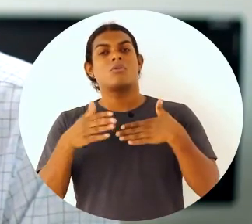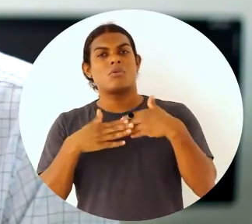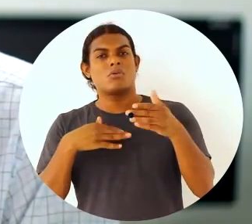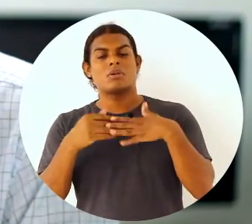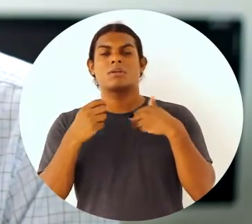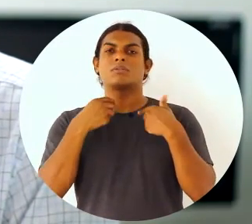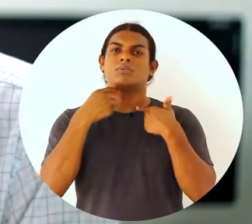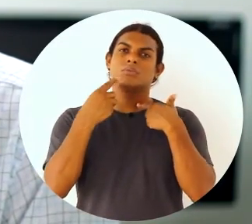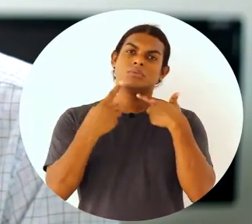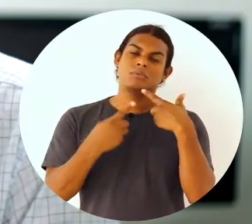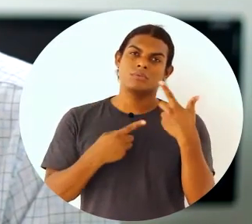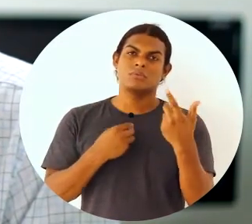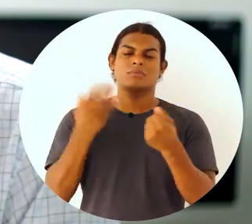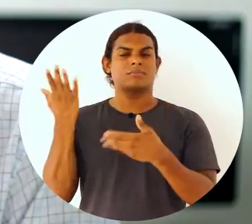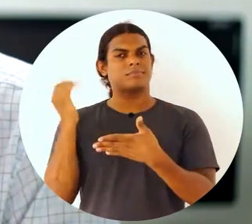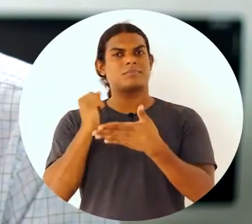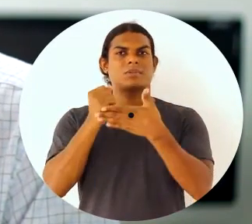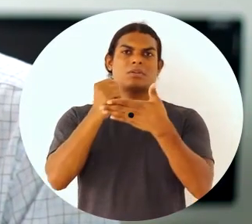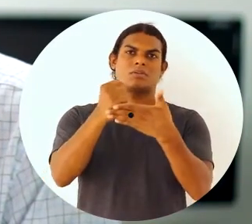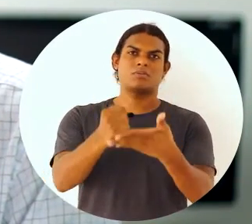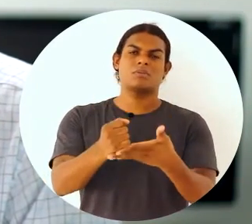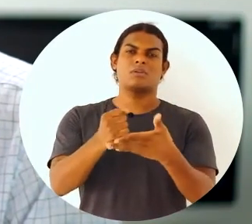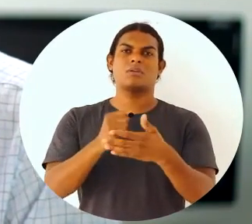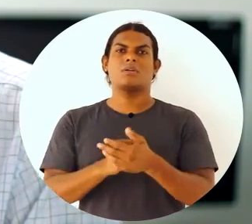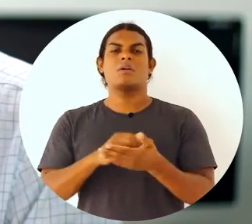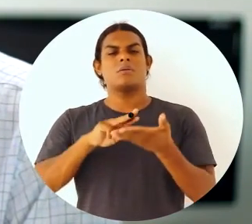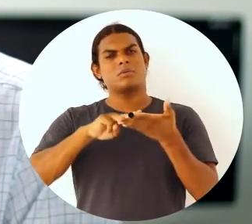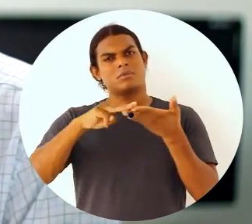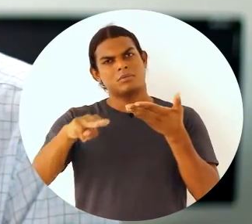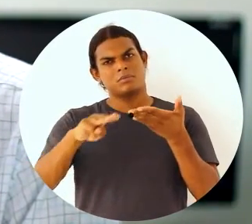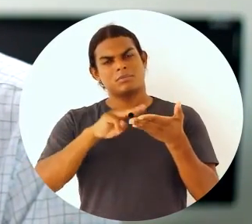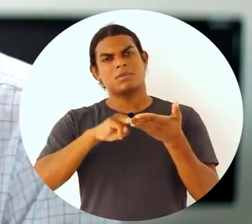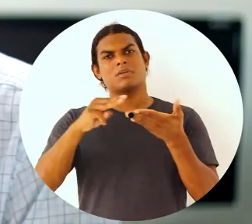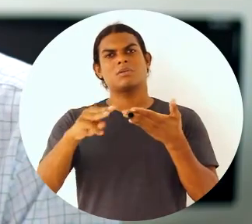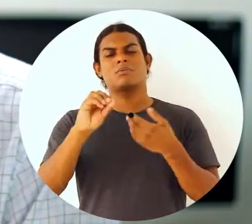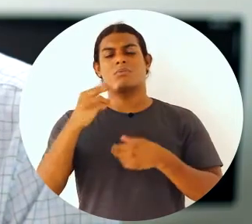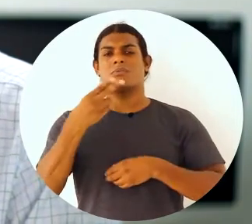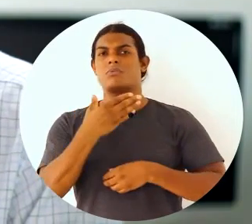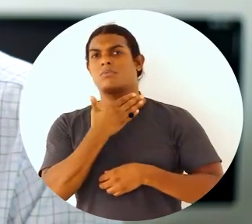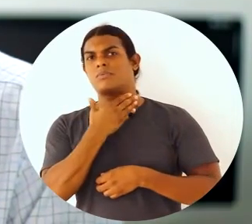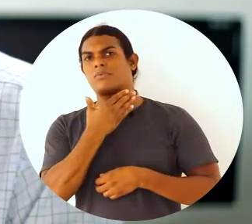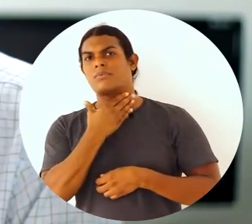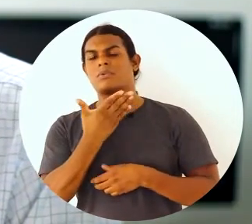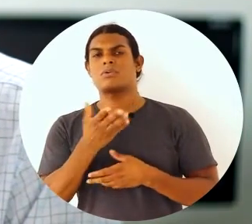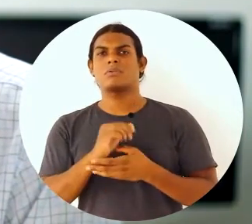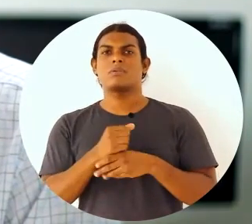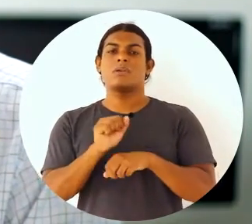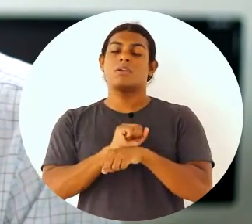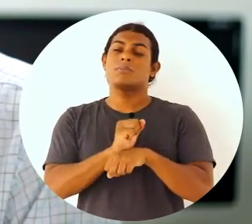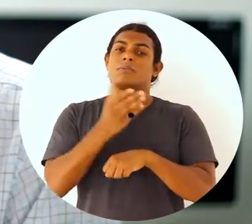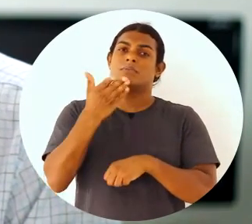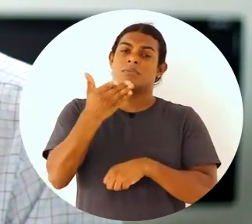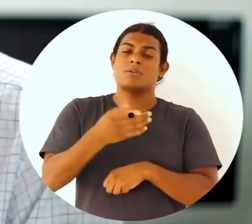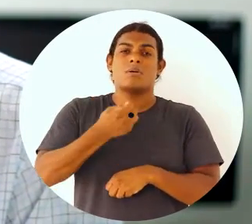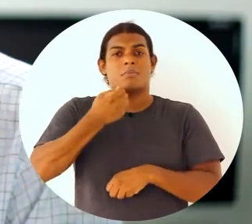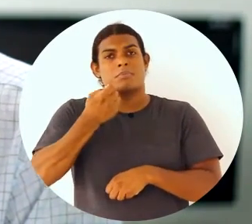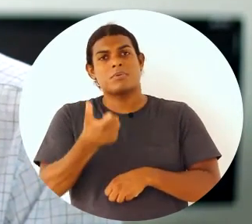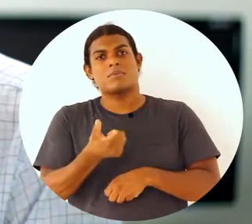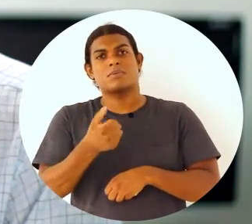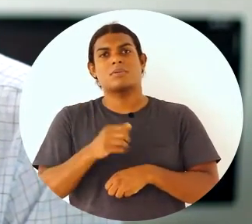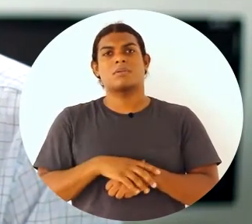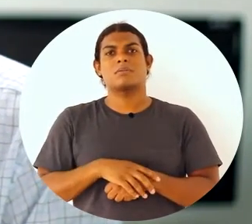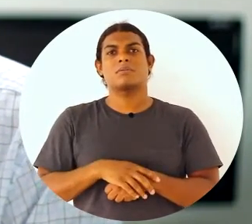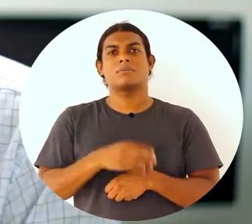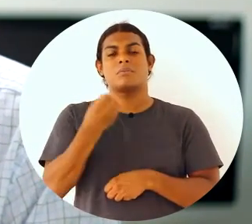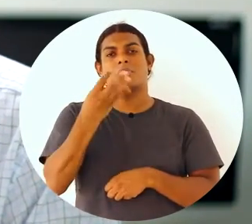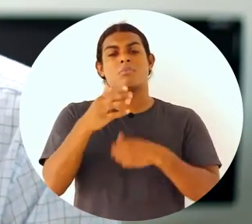tirar todas as dúvidas que precisarem. Podem mandar pelo fórum de dúvidas, podem mandar uma mensagem direta para mim. Espero que vocês tenham aproveitado bastante e desejo